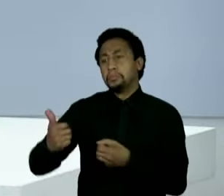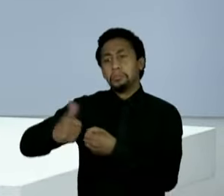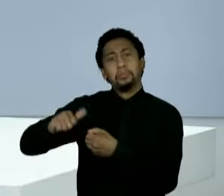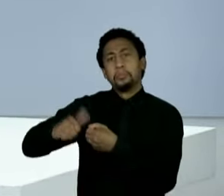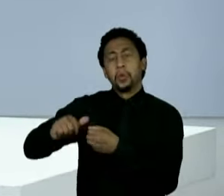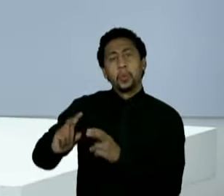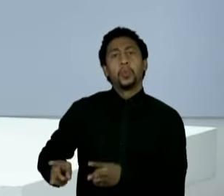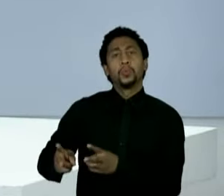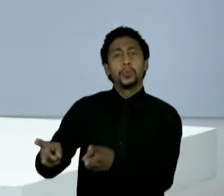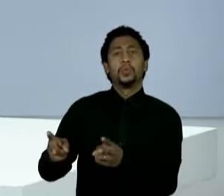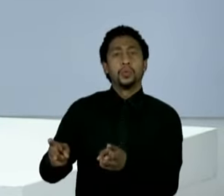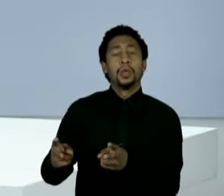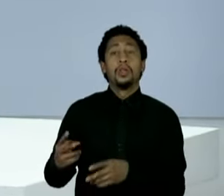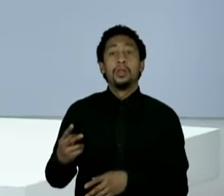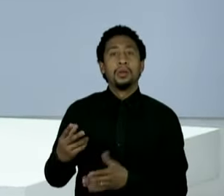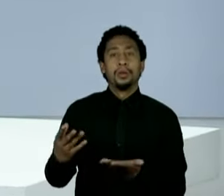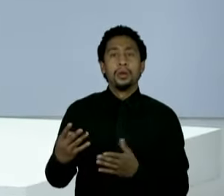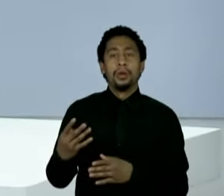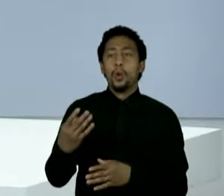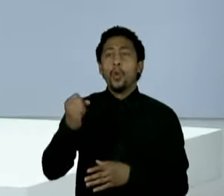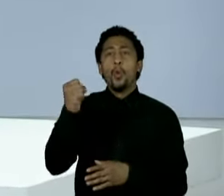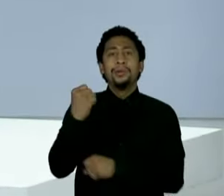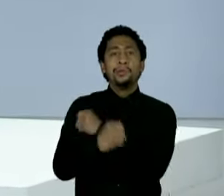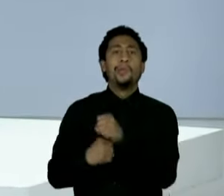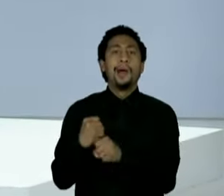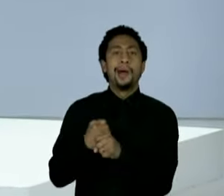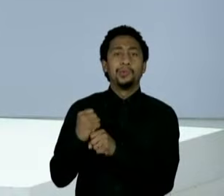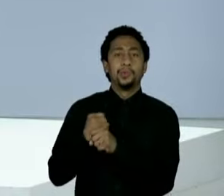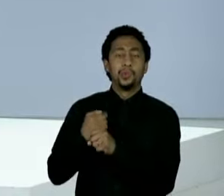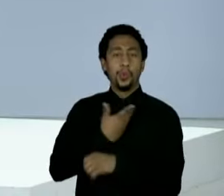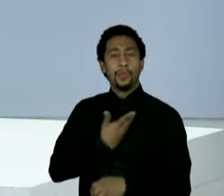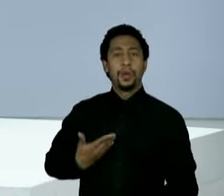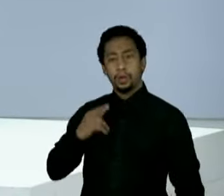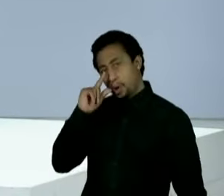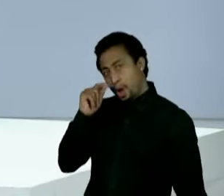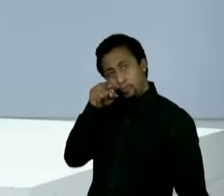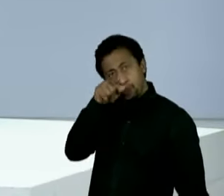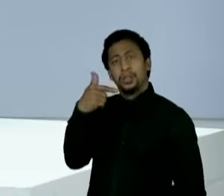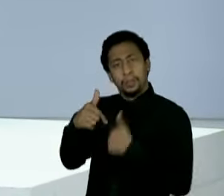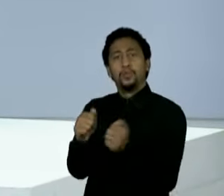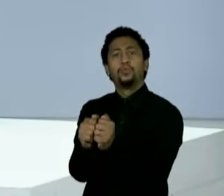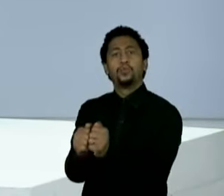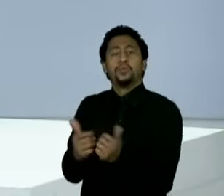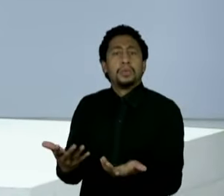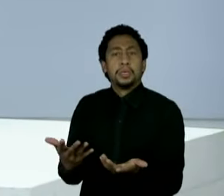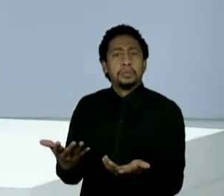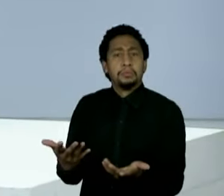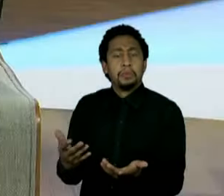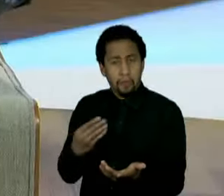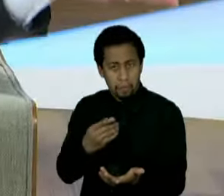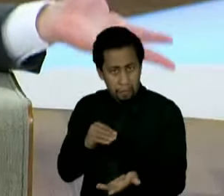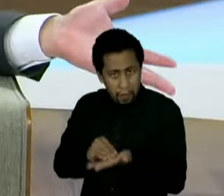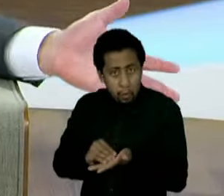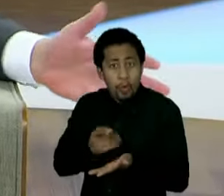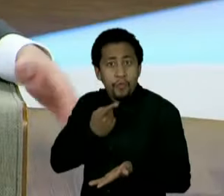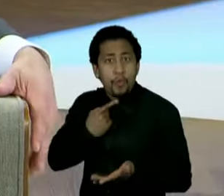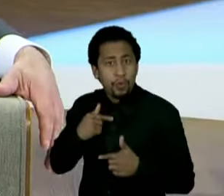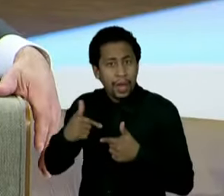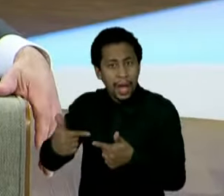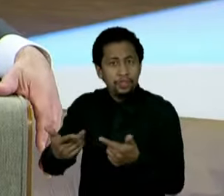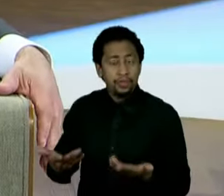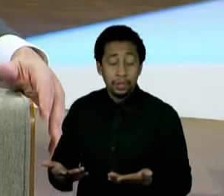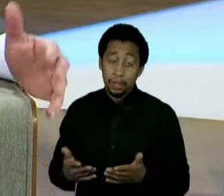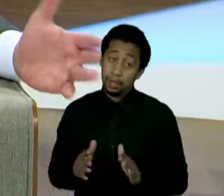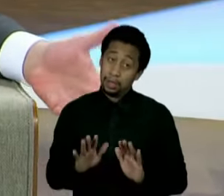mandatos do Geraldo Alckmin, pelo que o senhor participou um... Porque não faltou vontade política ali, naquela situação? Não, cada um tem sua função.